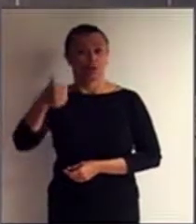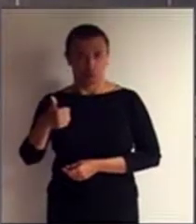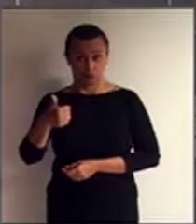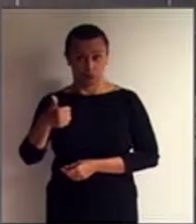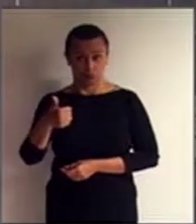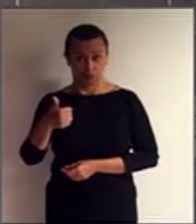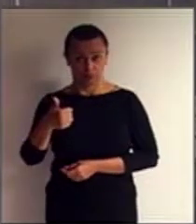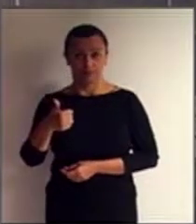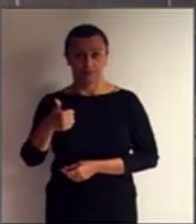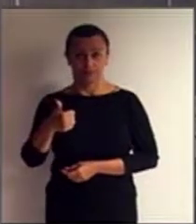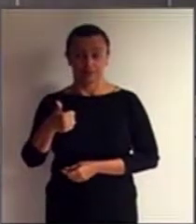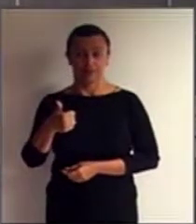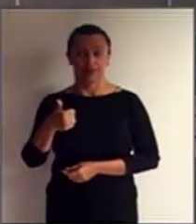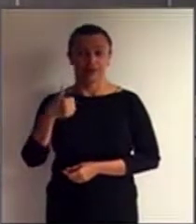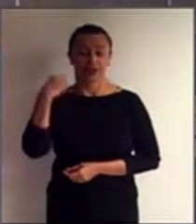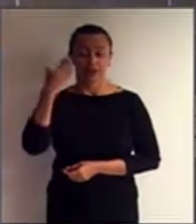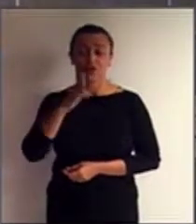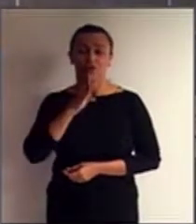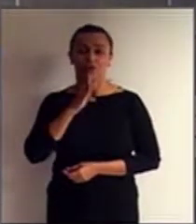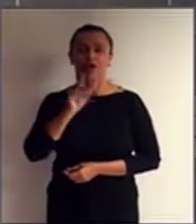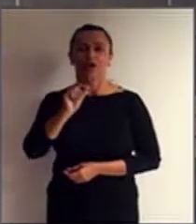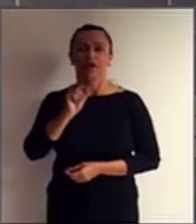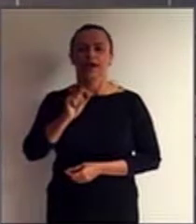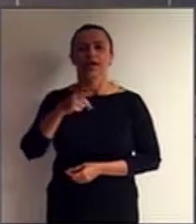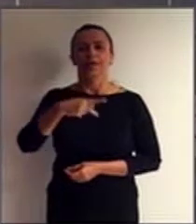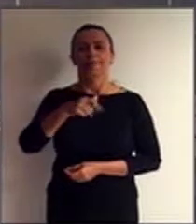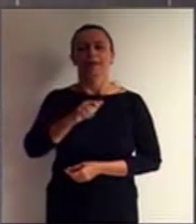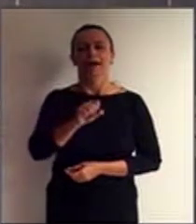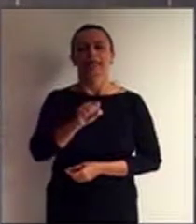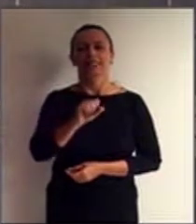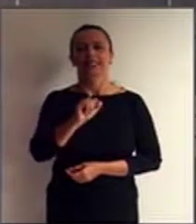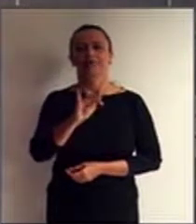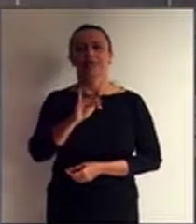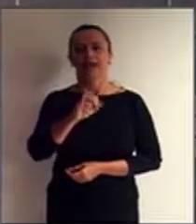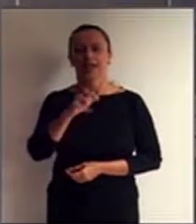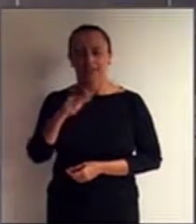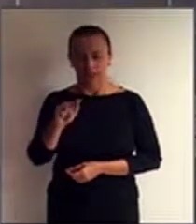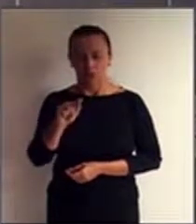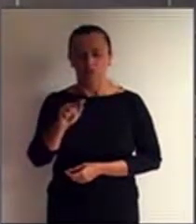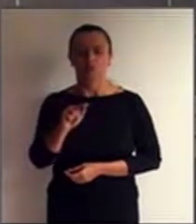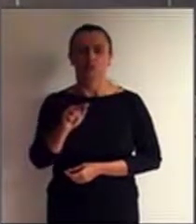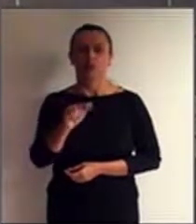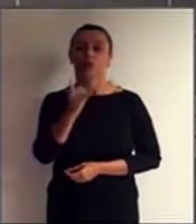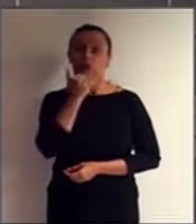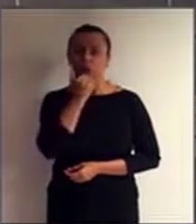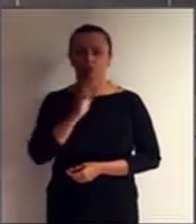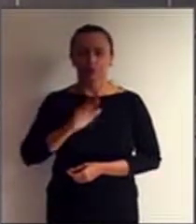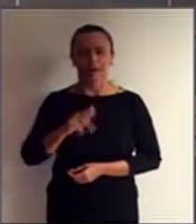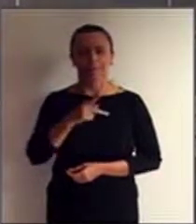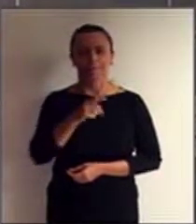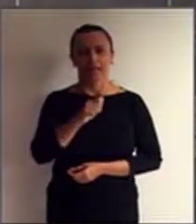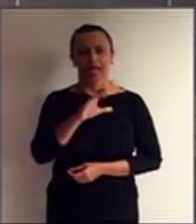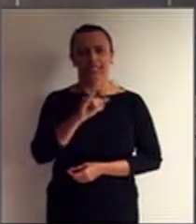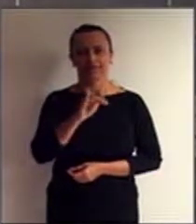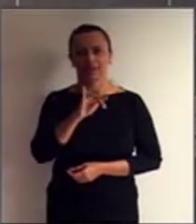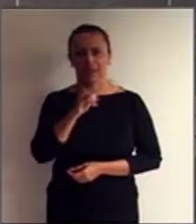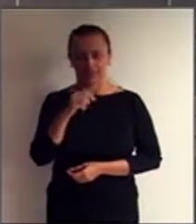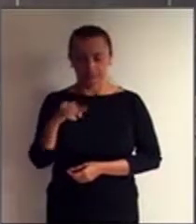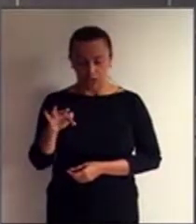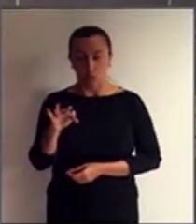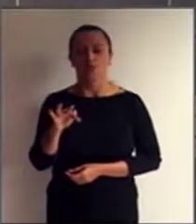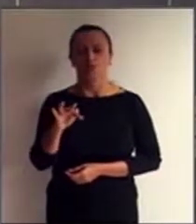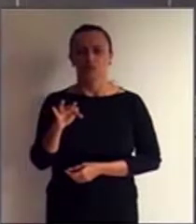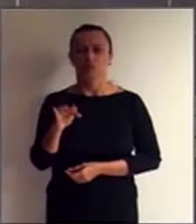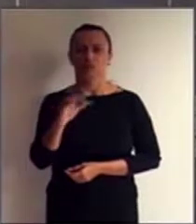na conhecida Classificação Internacional de Funcionalidades, Incapacidades e Saúde, a